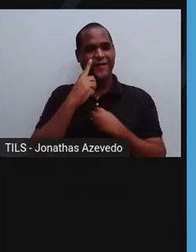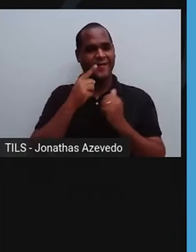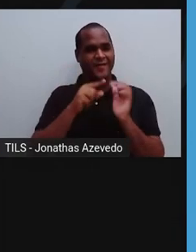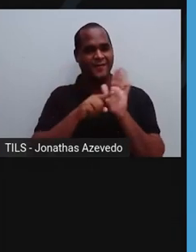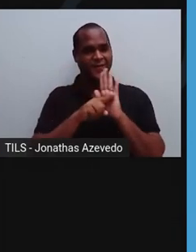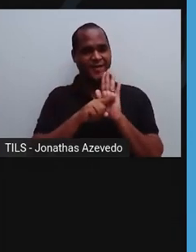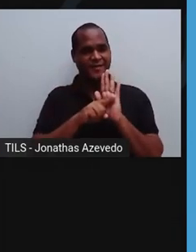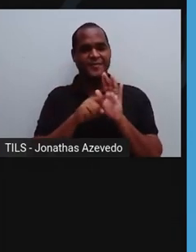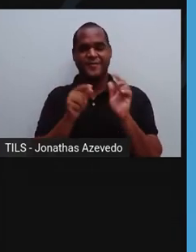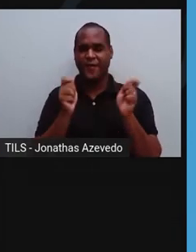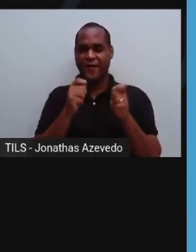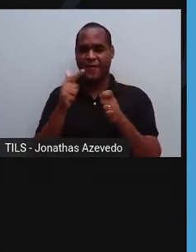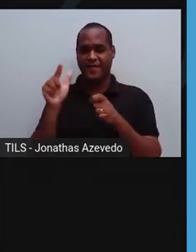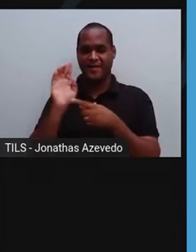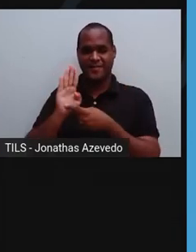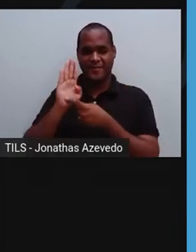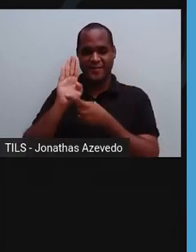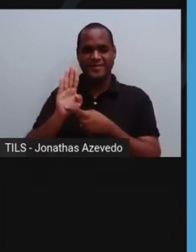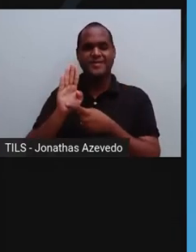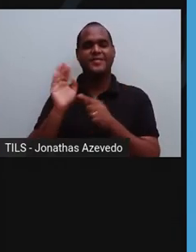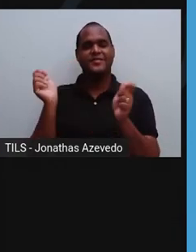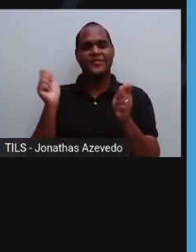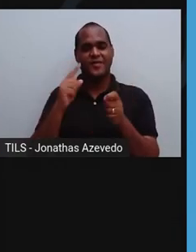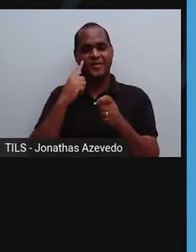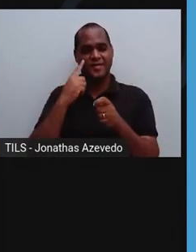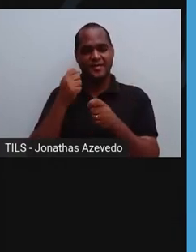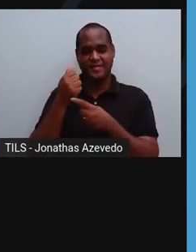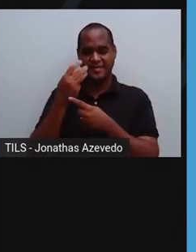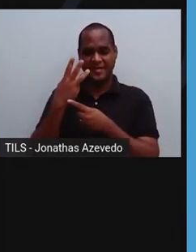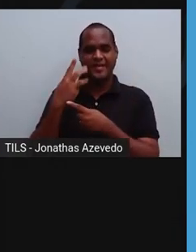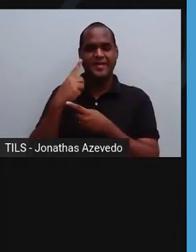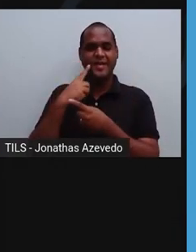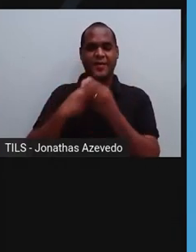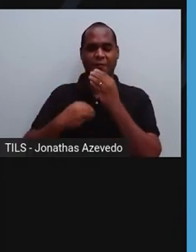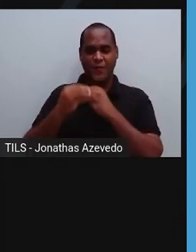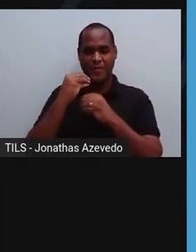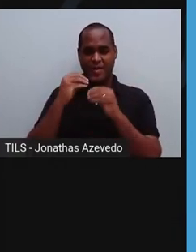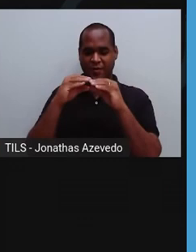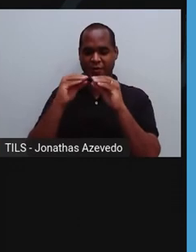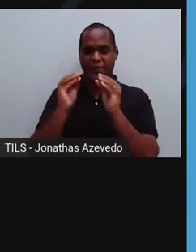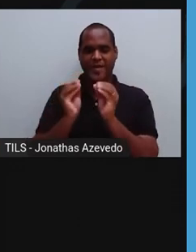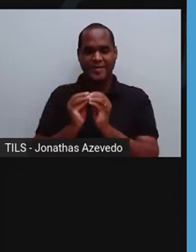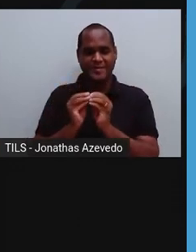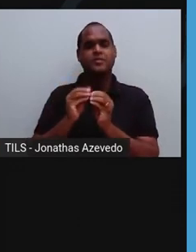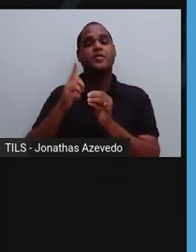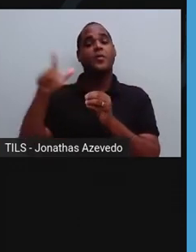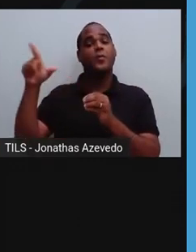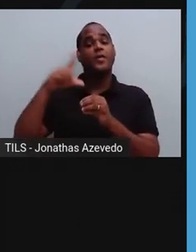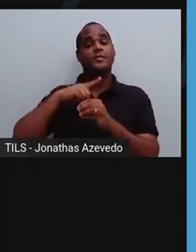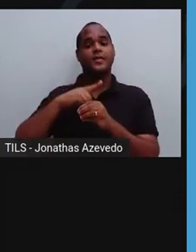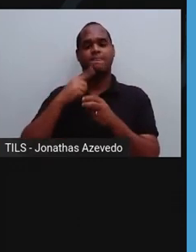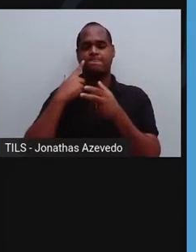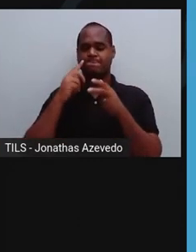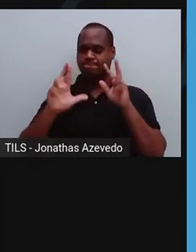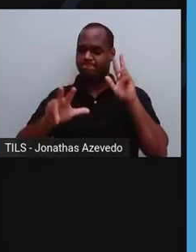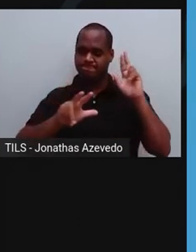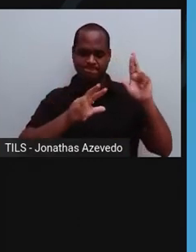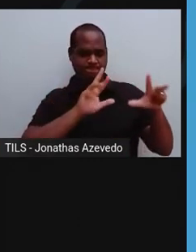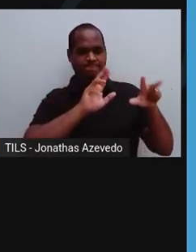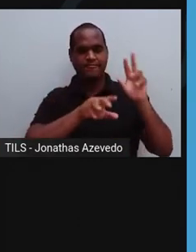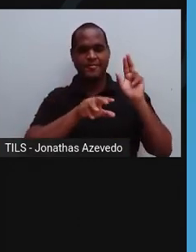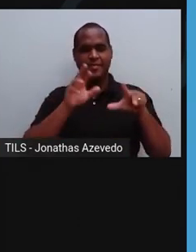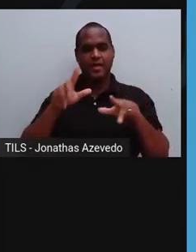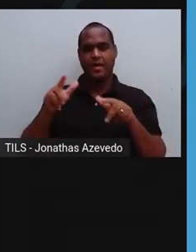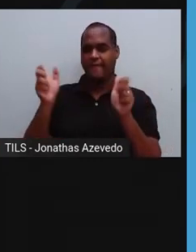Nossa Ecologia, falamos sobre 13 cogumelos comestíveis e damos algumas dicas para diferenciá-los dos cogumelos